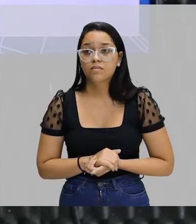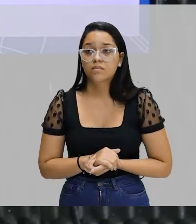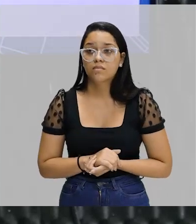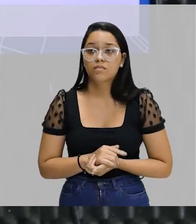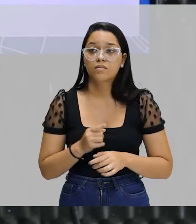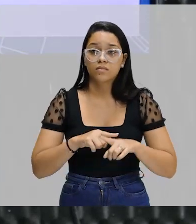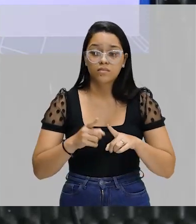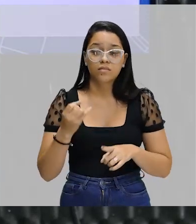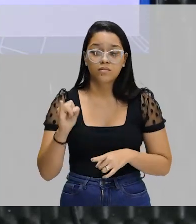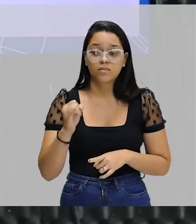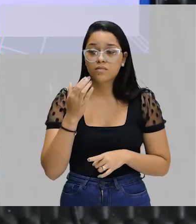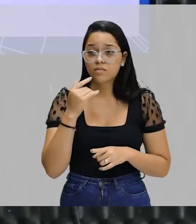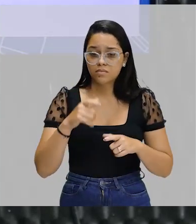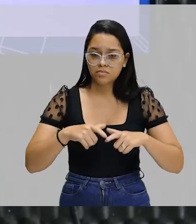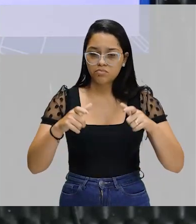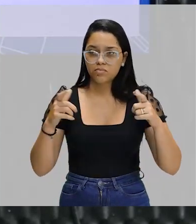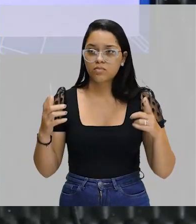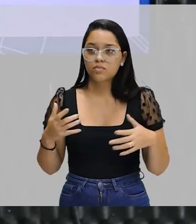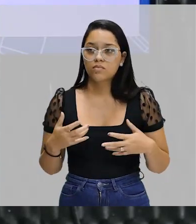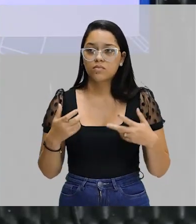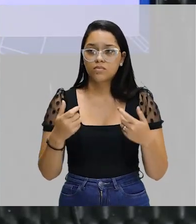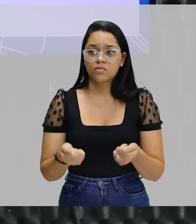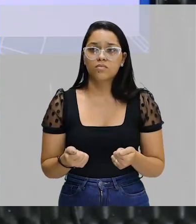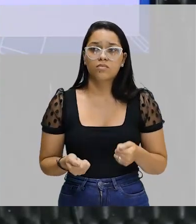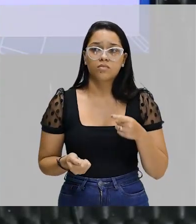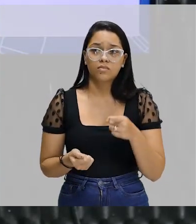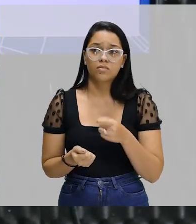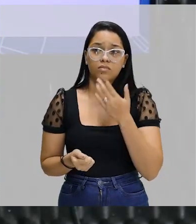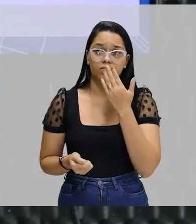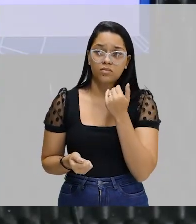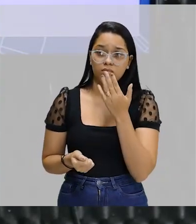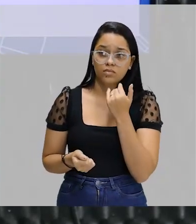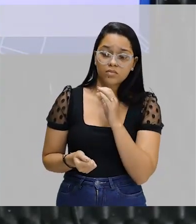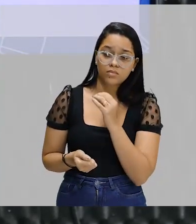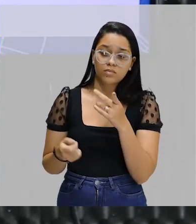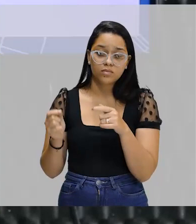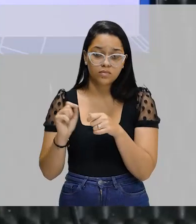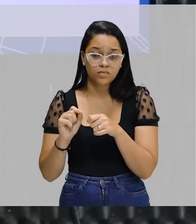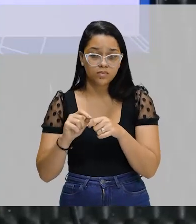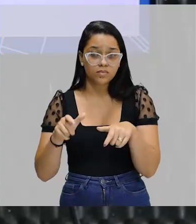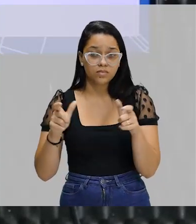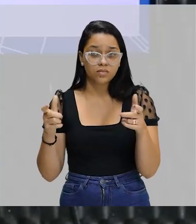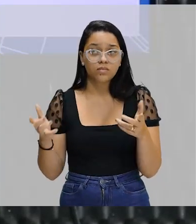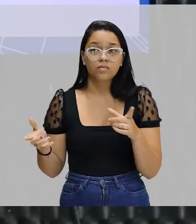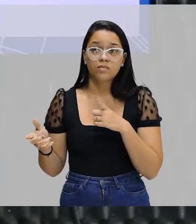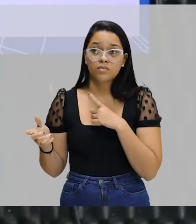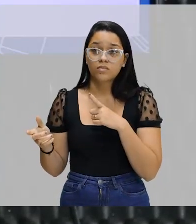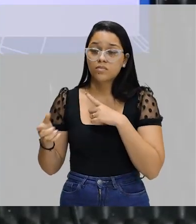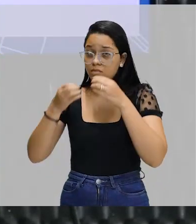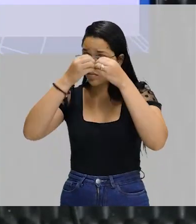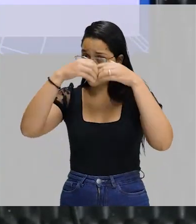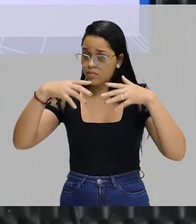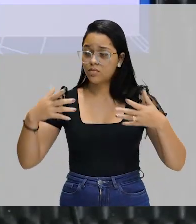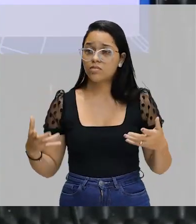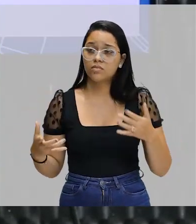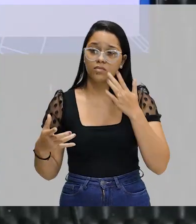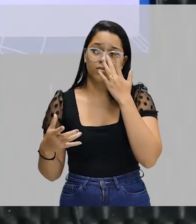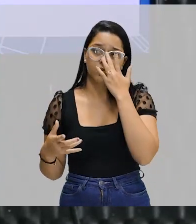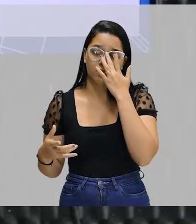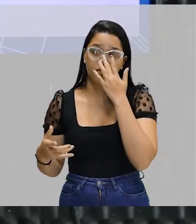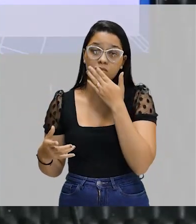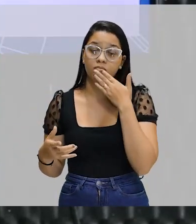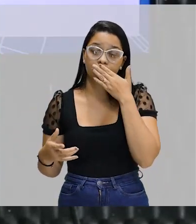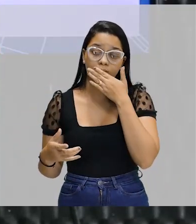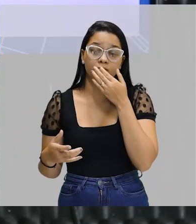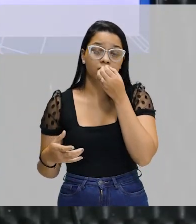Mas, se comer em excesso. Aliás, tudo que você consome ou faz em excesso traz prejuízos, né? O açúcar